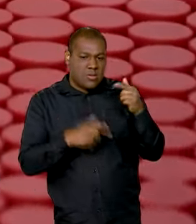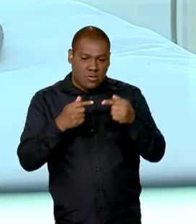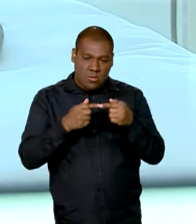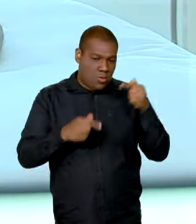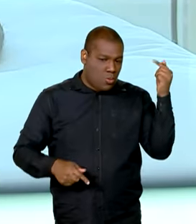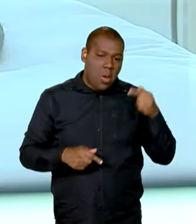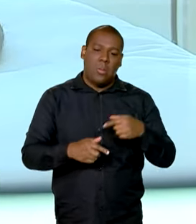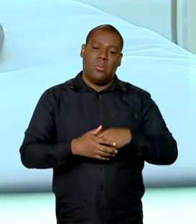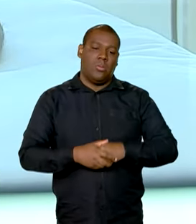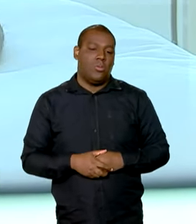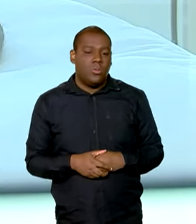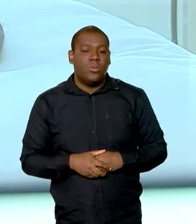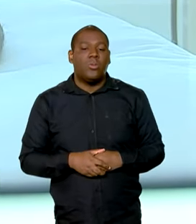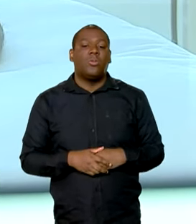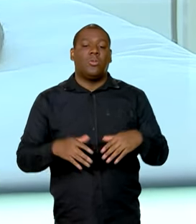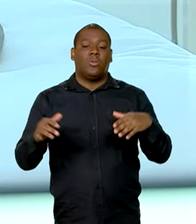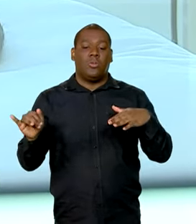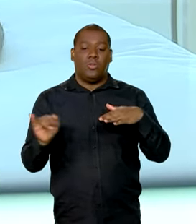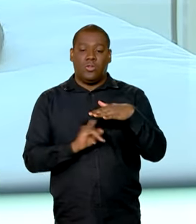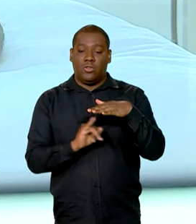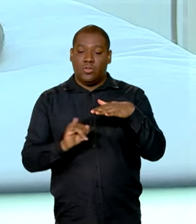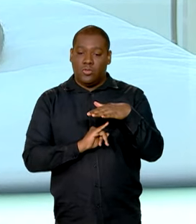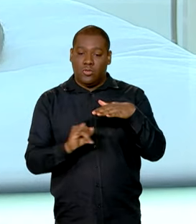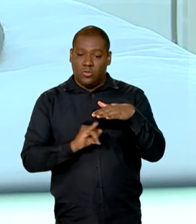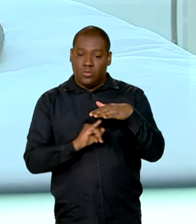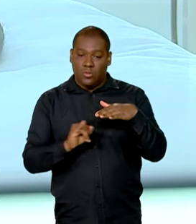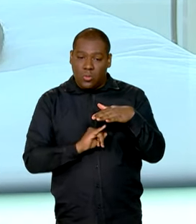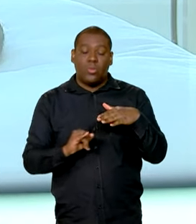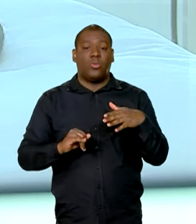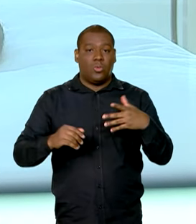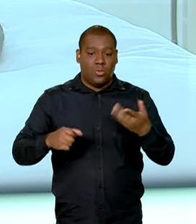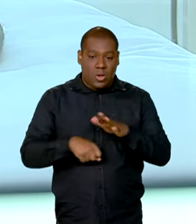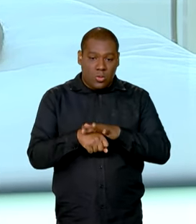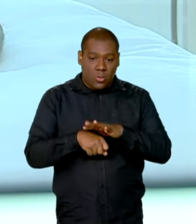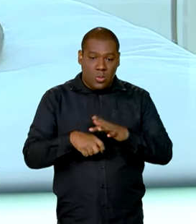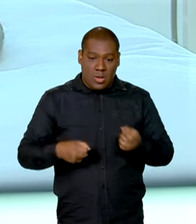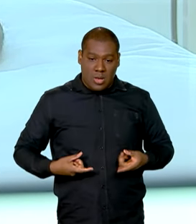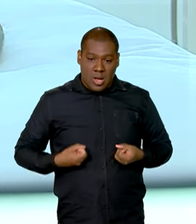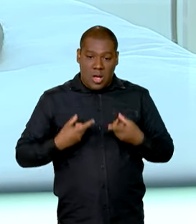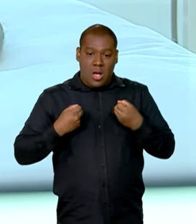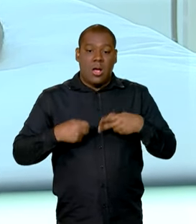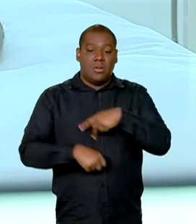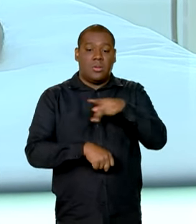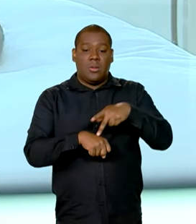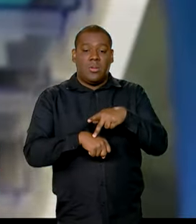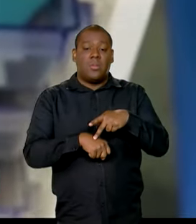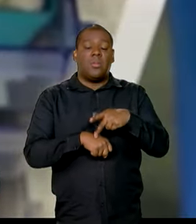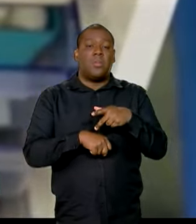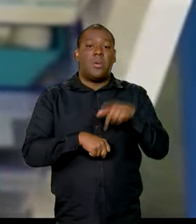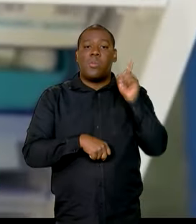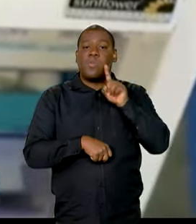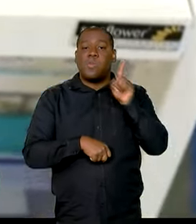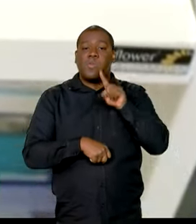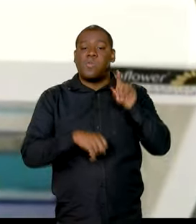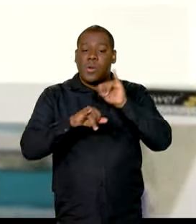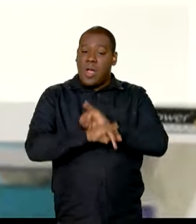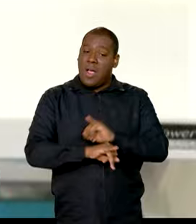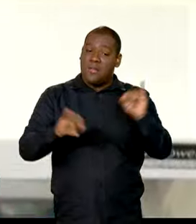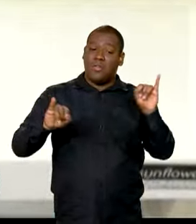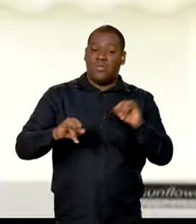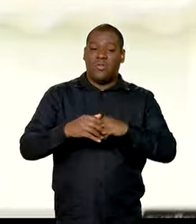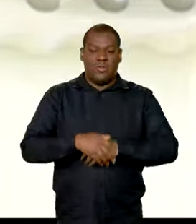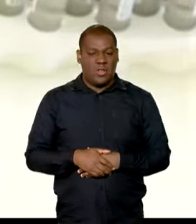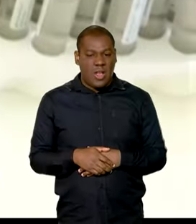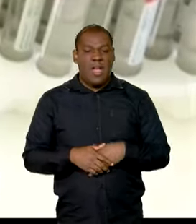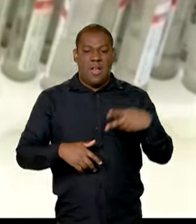Além disso, o Instituto Nacional de Câncer dos Estados Unidos afirmou categoricamente que não há evidências